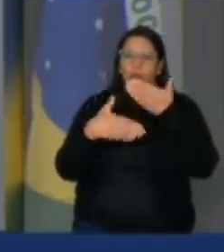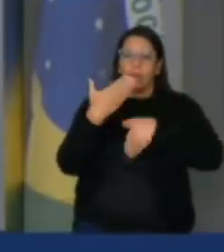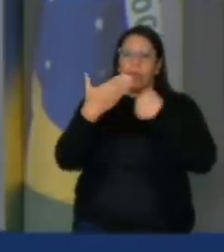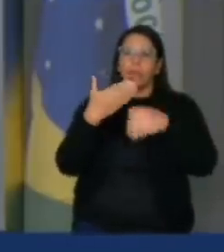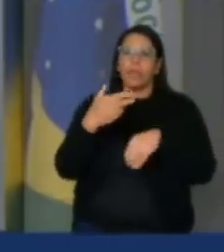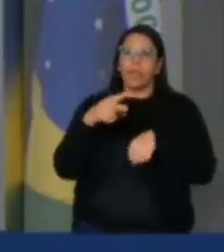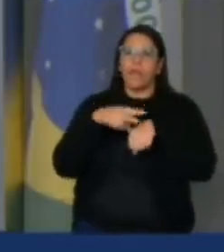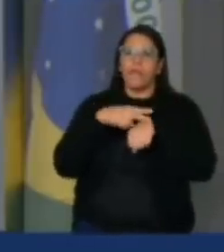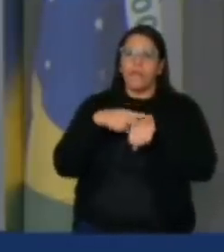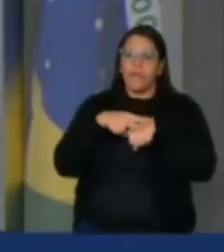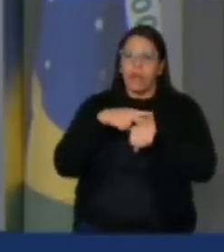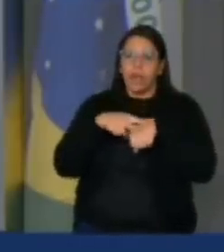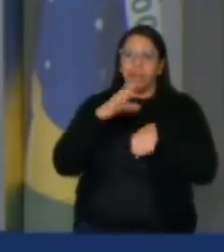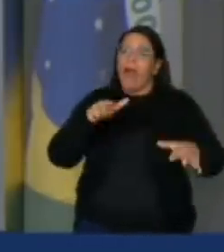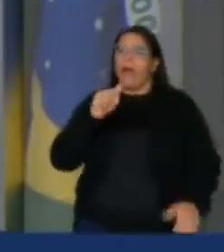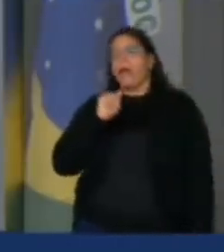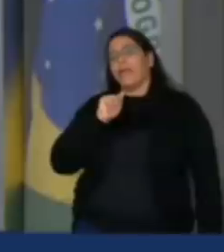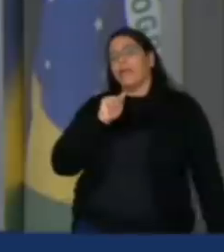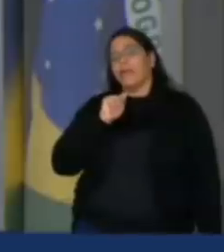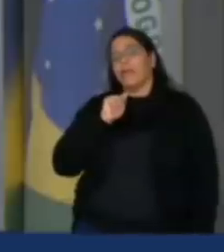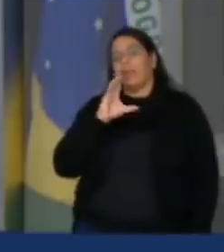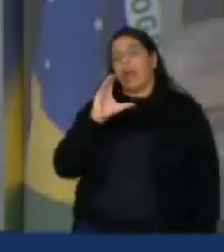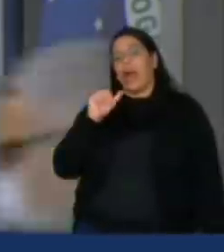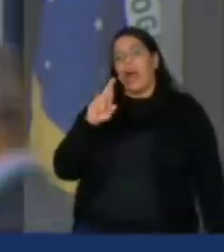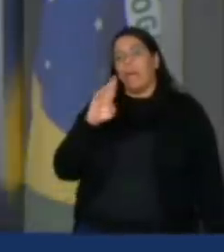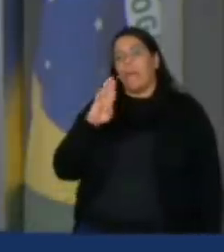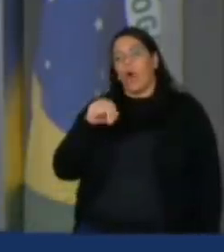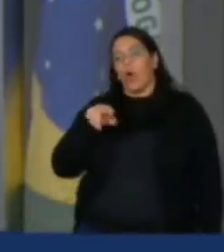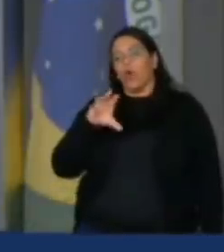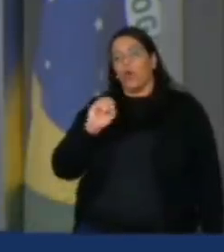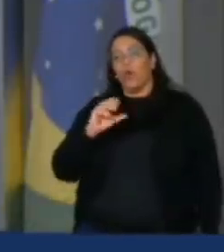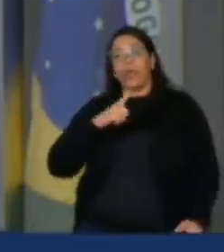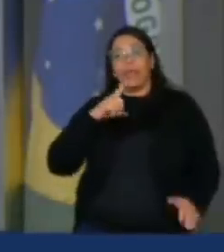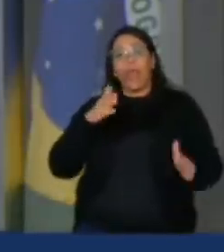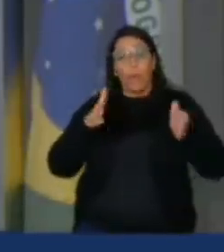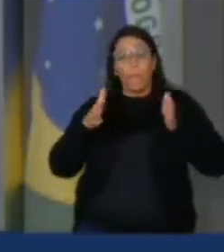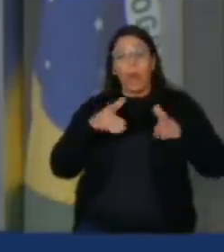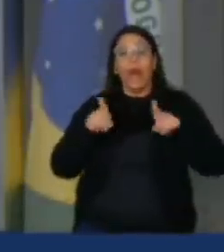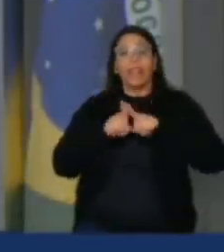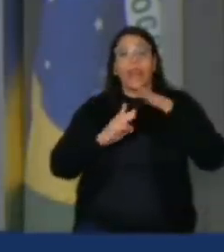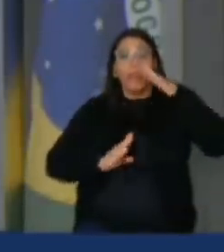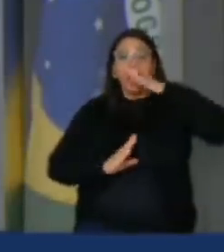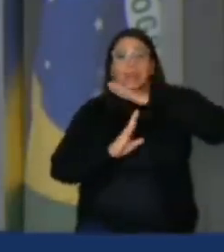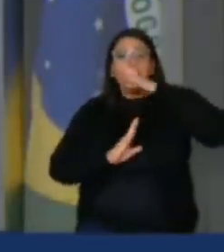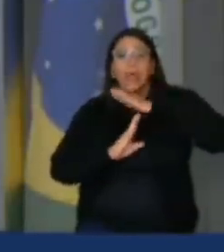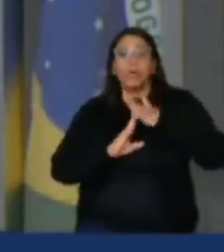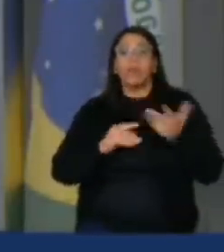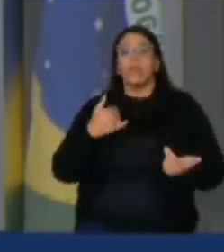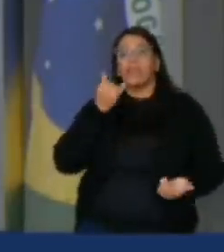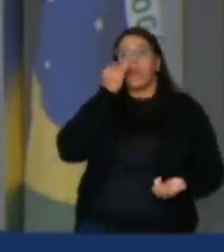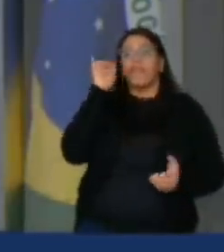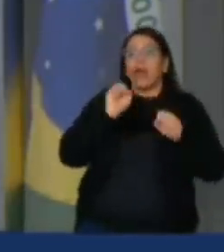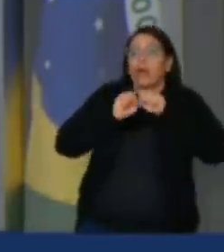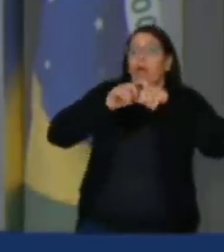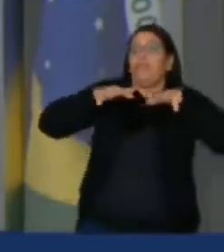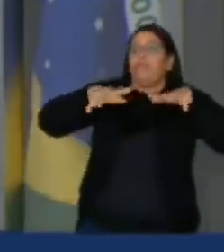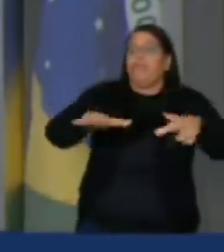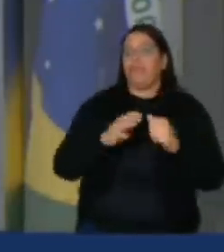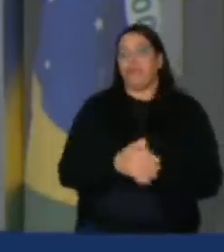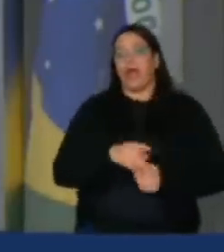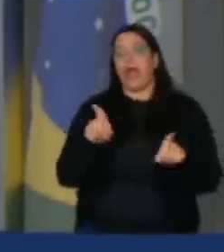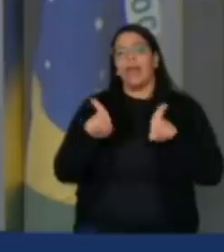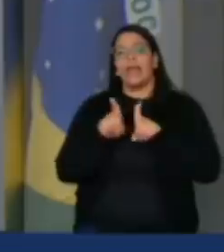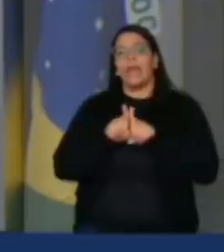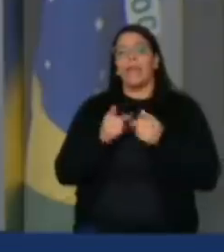já regulamentado por lei e decreto anterior. A gente também tem que garantir que outros sistemas promovam dados